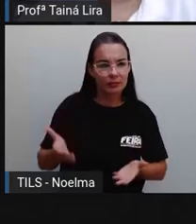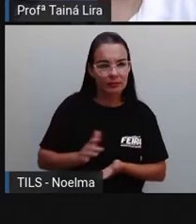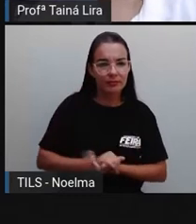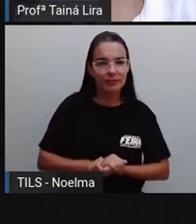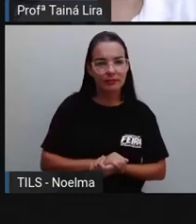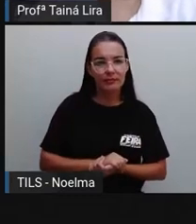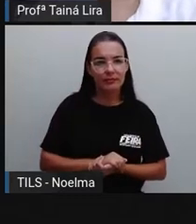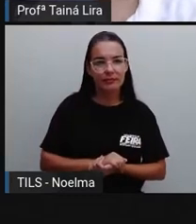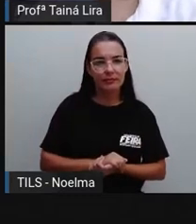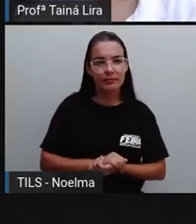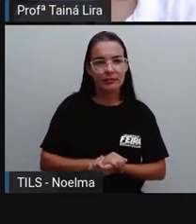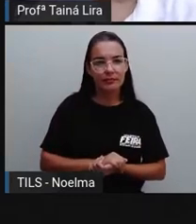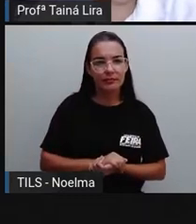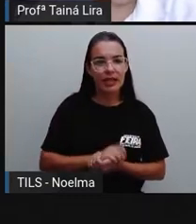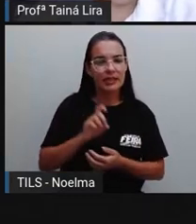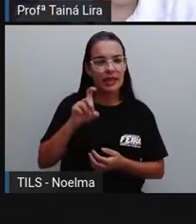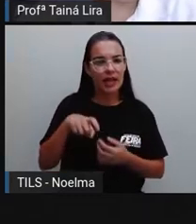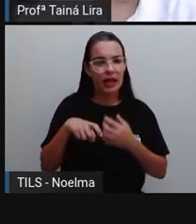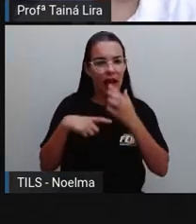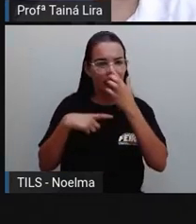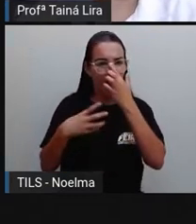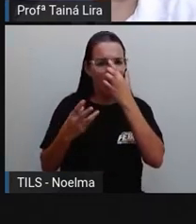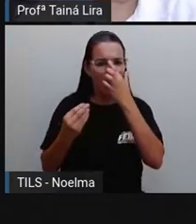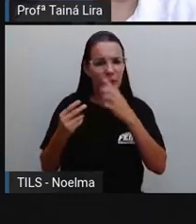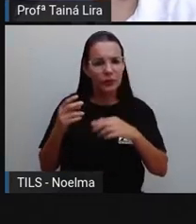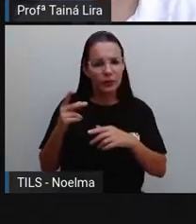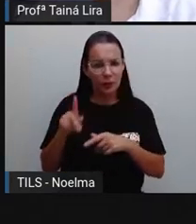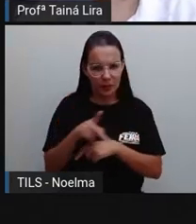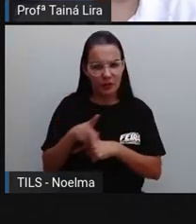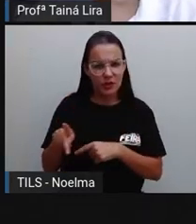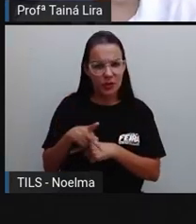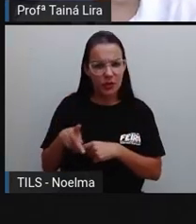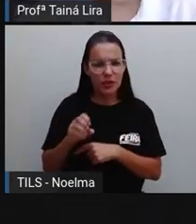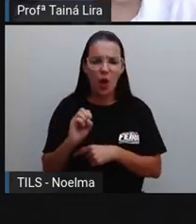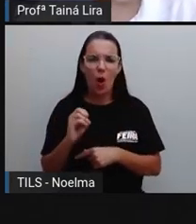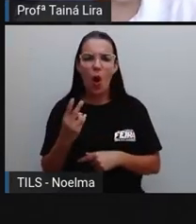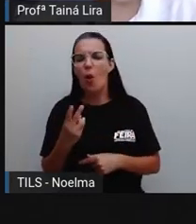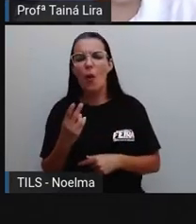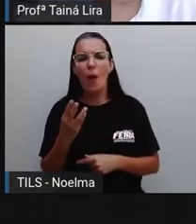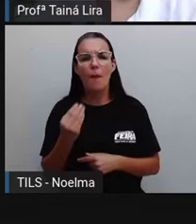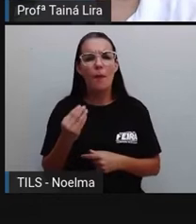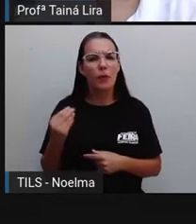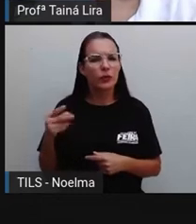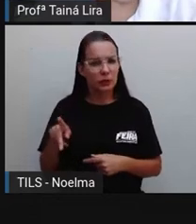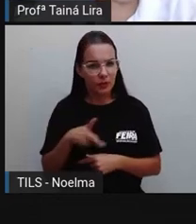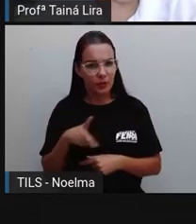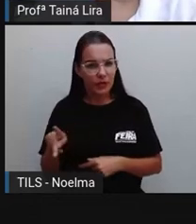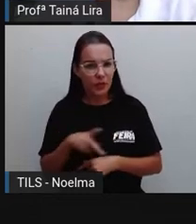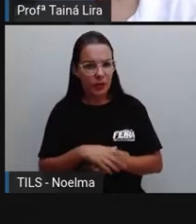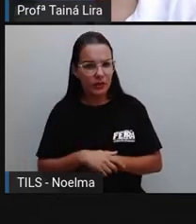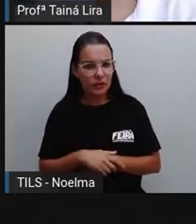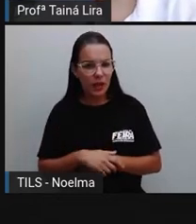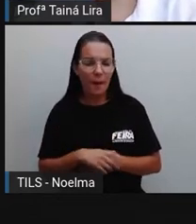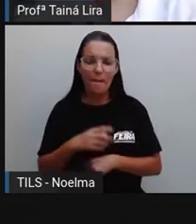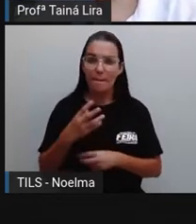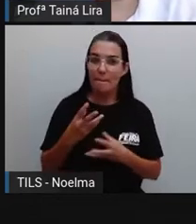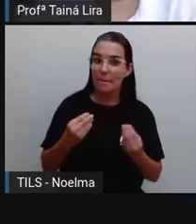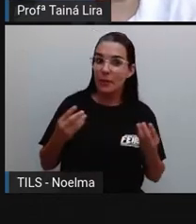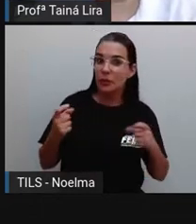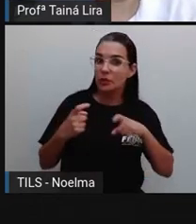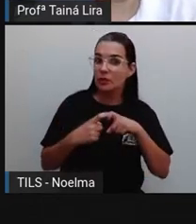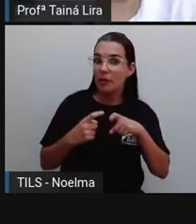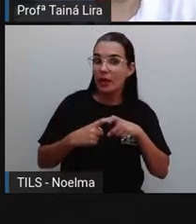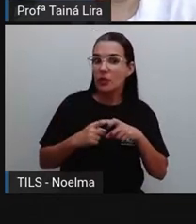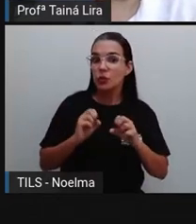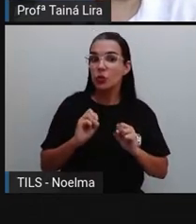Será que nós temos aí muitos professores ou poucos professores? Muitos médicos ou poucos médicos?